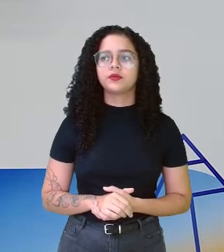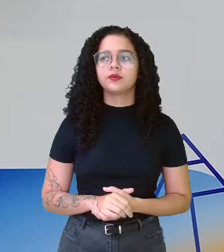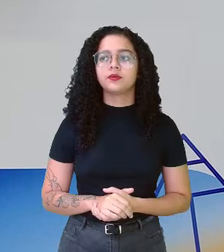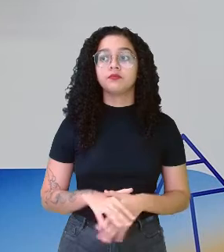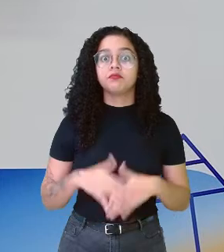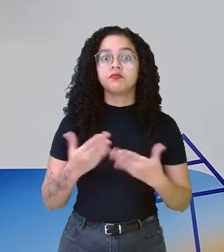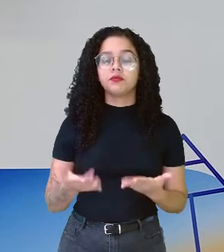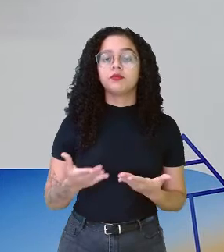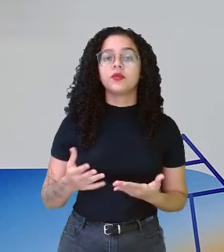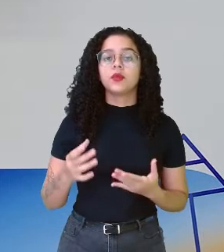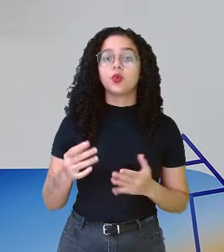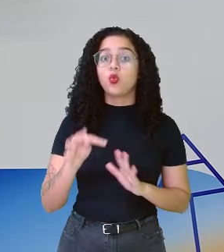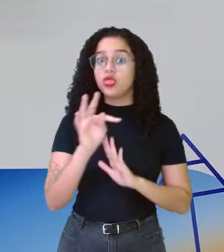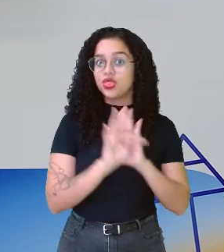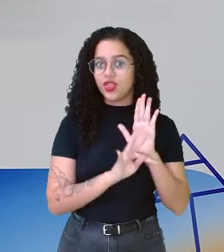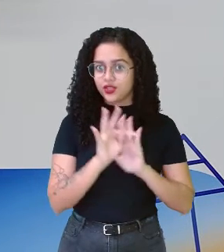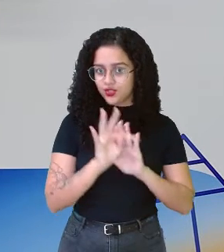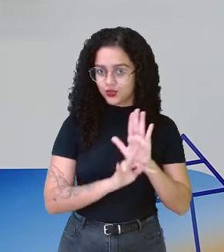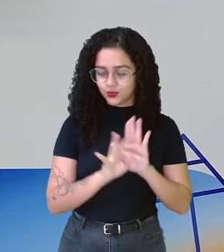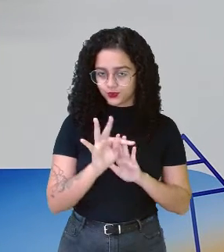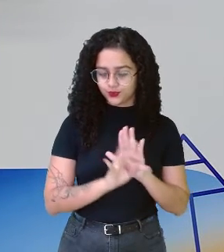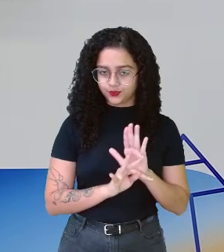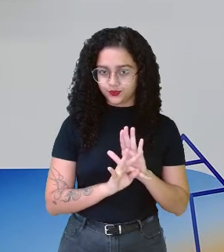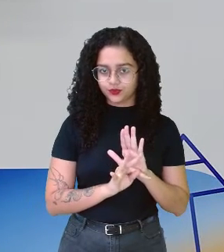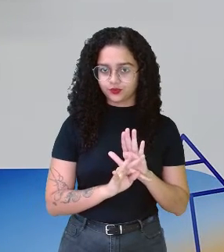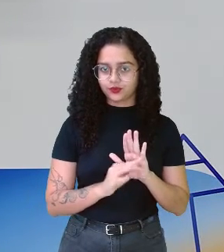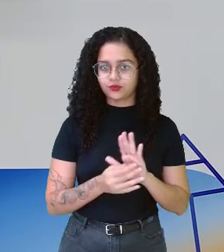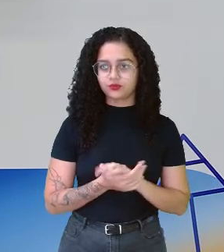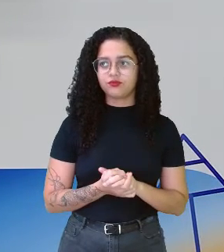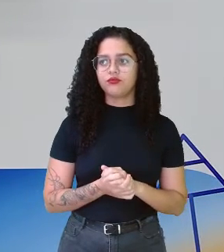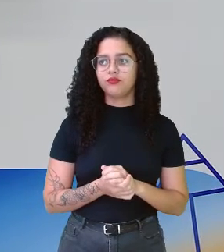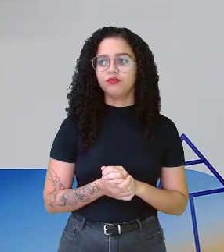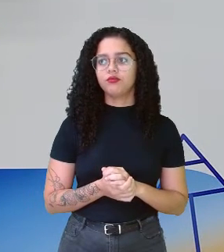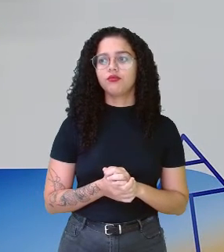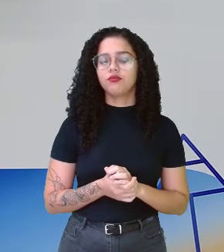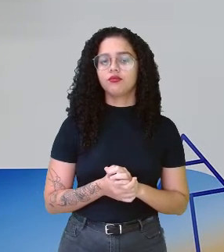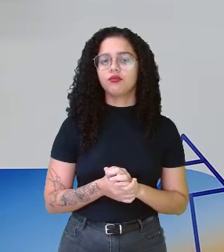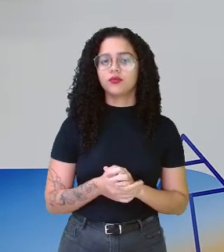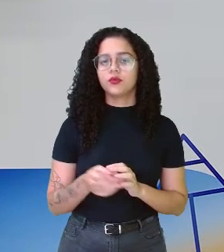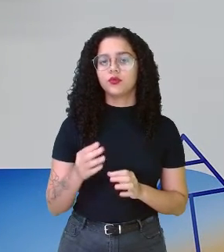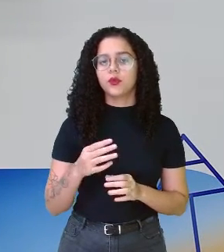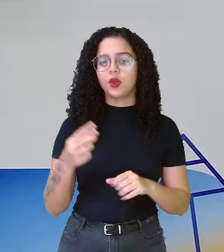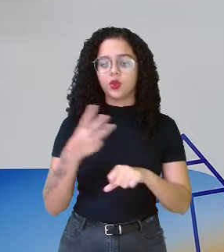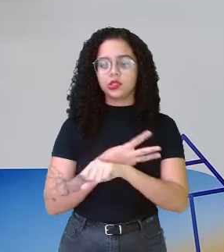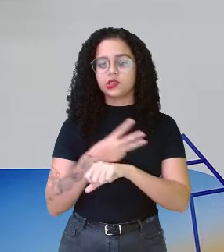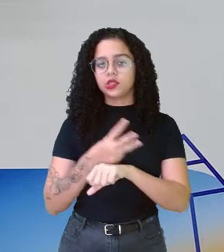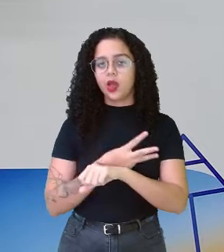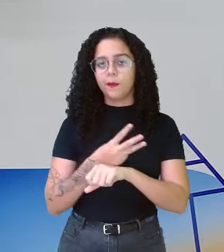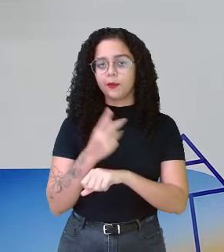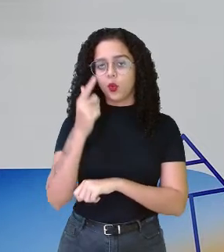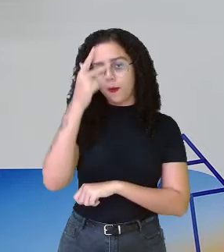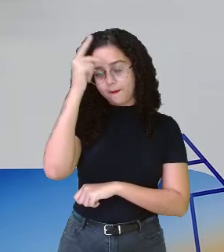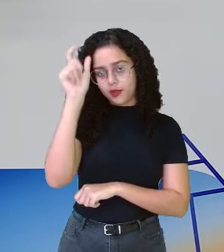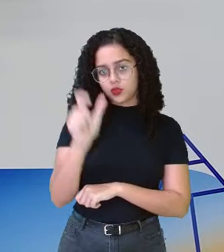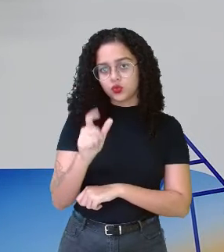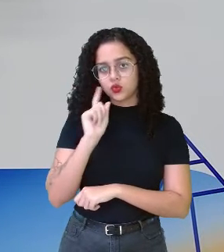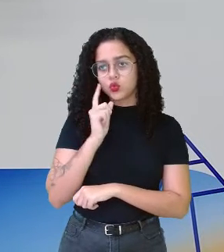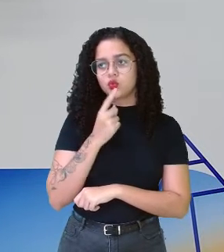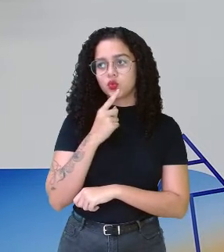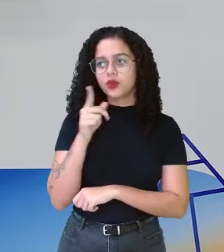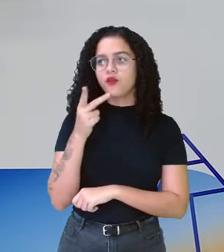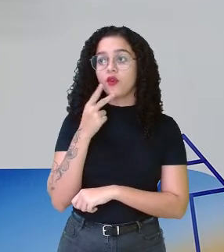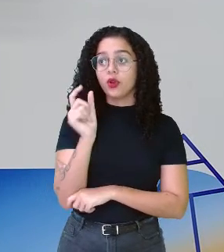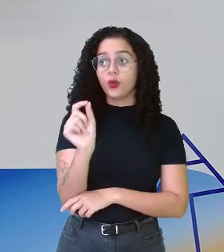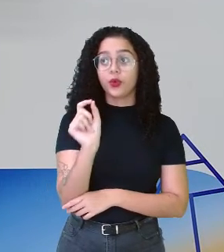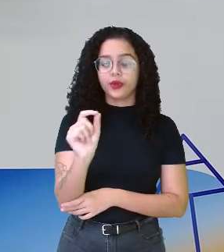Bom, aqui eu trouxe um texto, trocado comigo, de uma pessoa surda, que